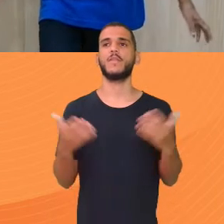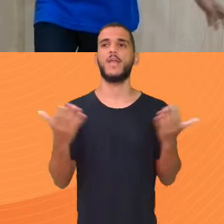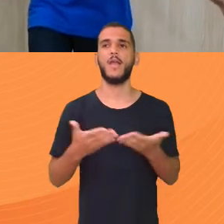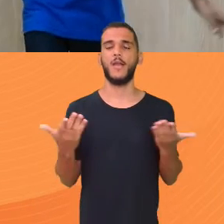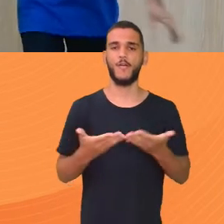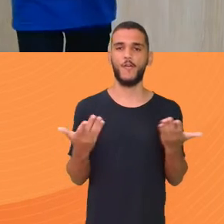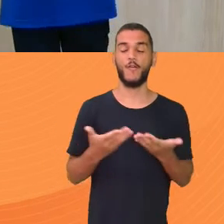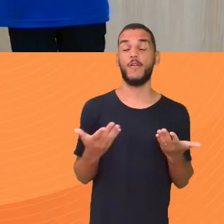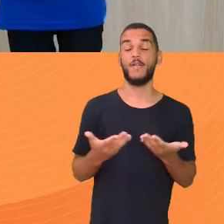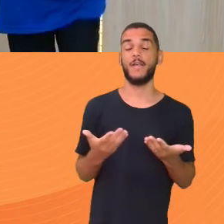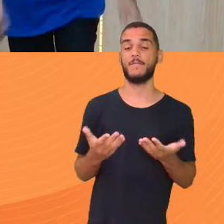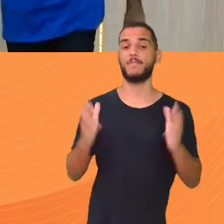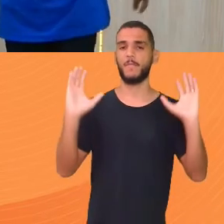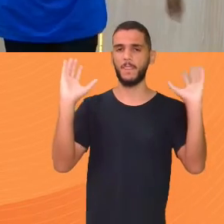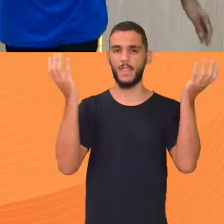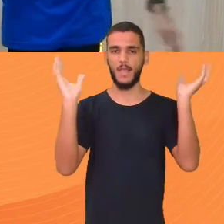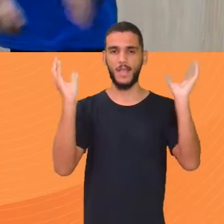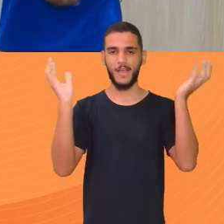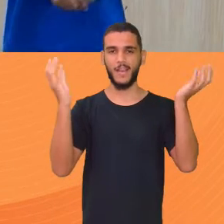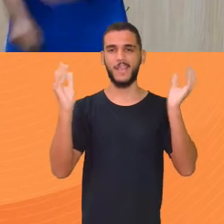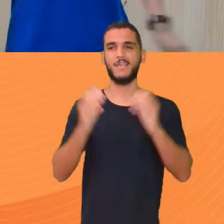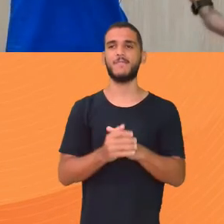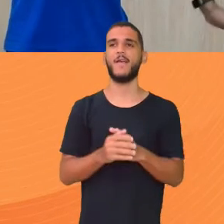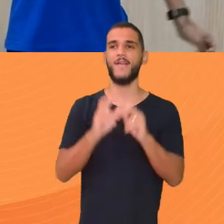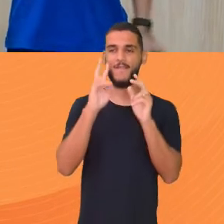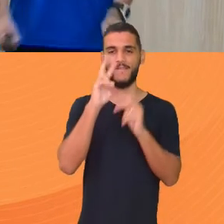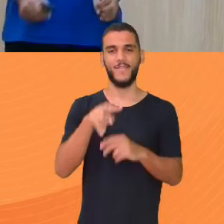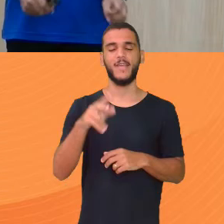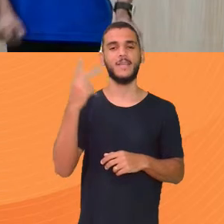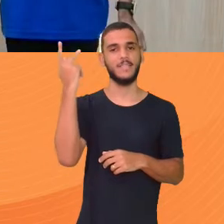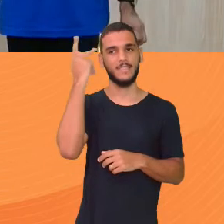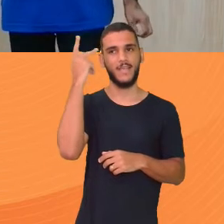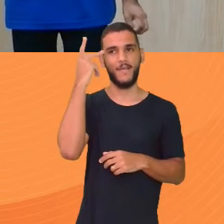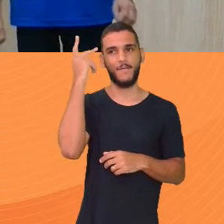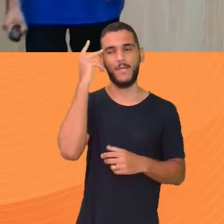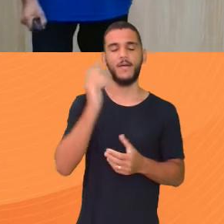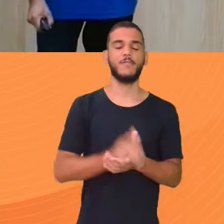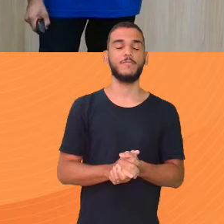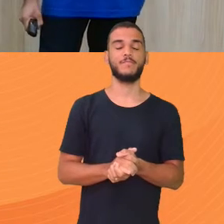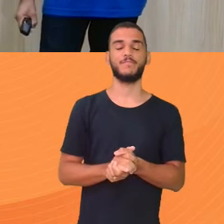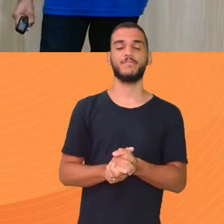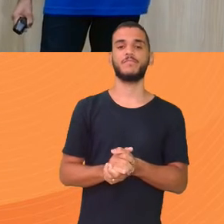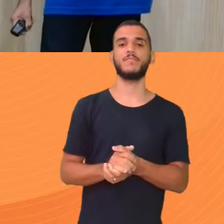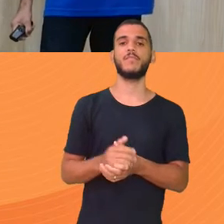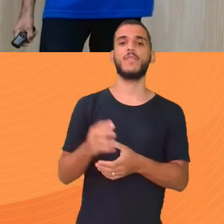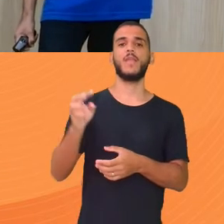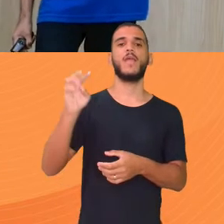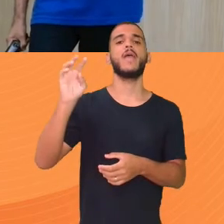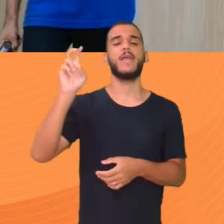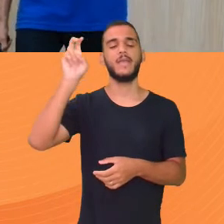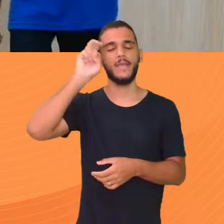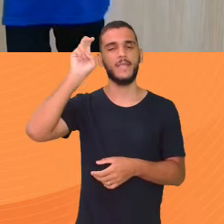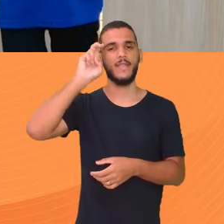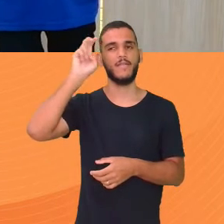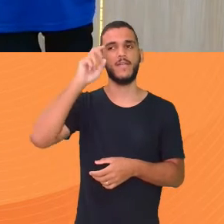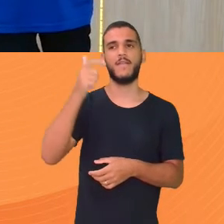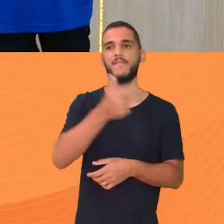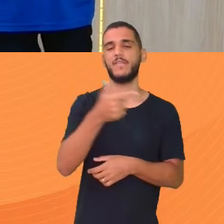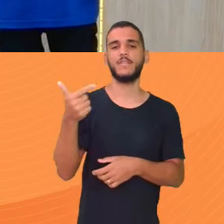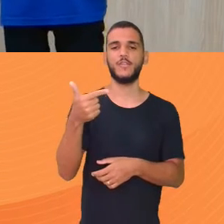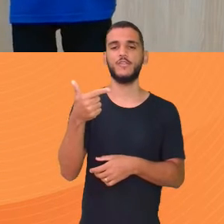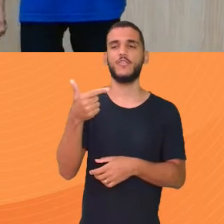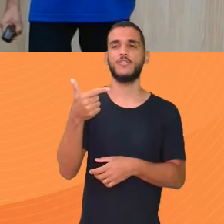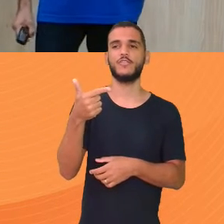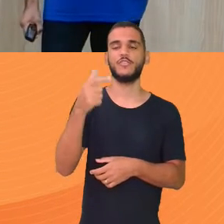do tempo Olha o clima aí São Paulo Quinta-feira 22 graus E você sabe Tem dois tempos